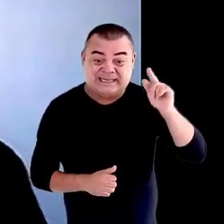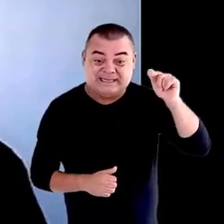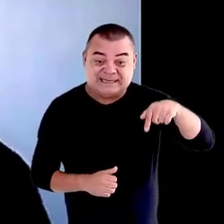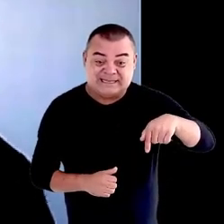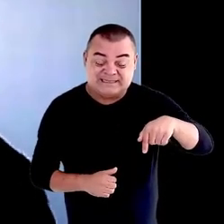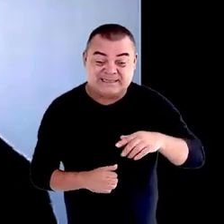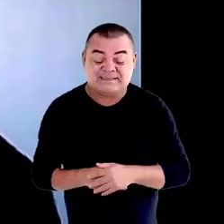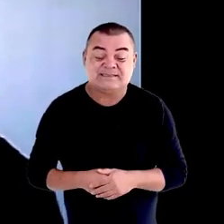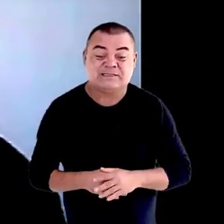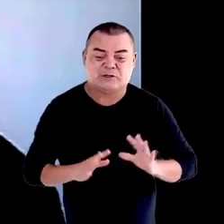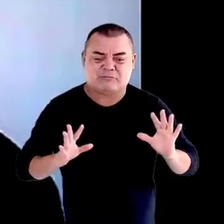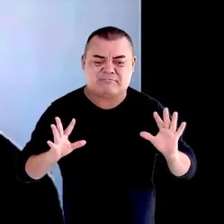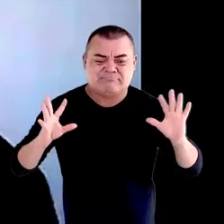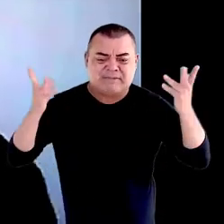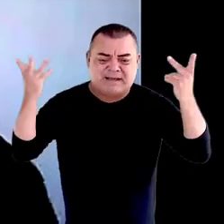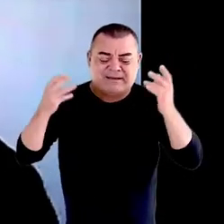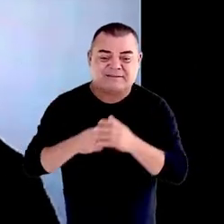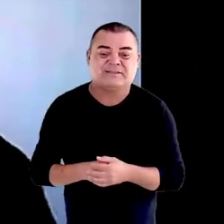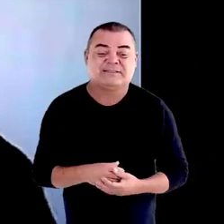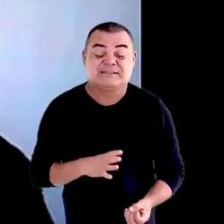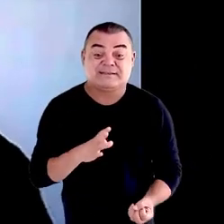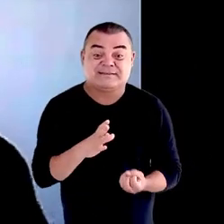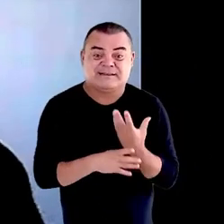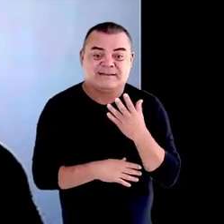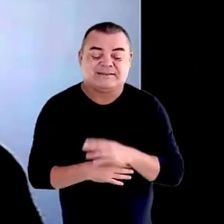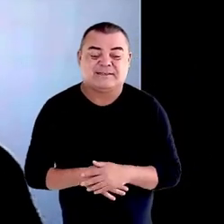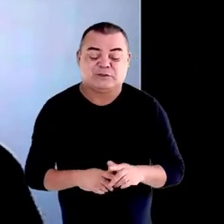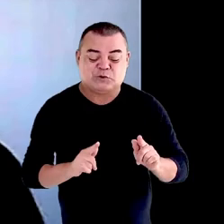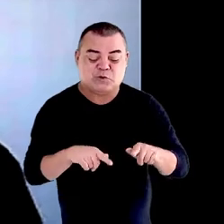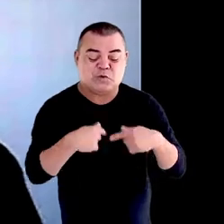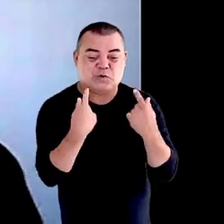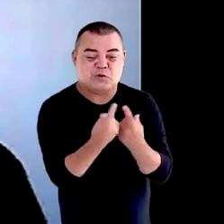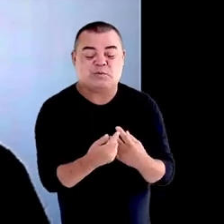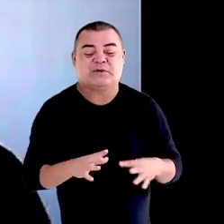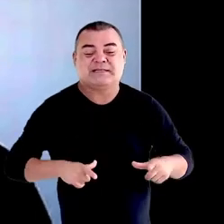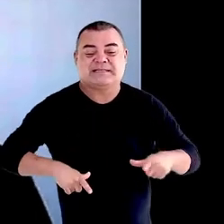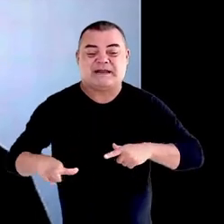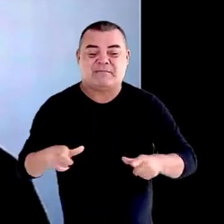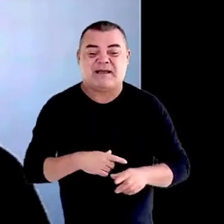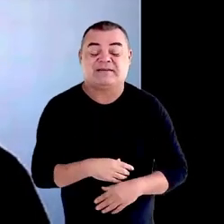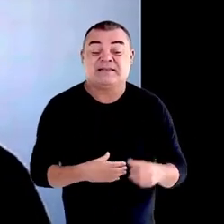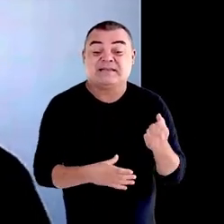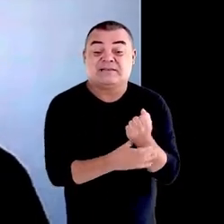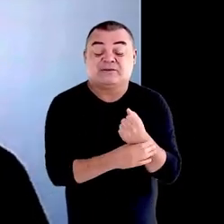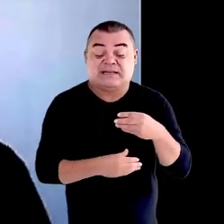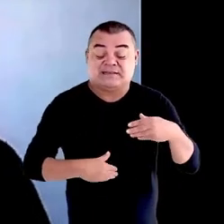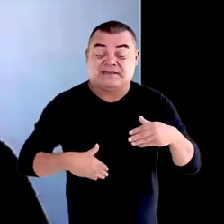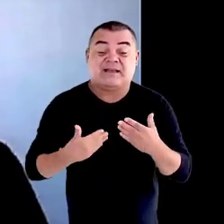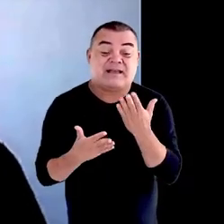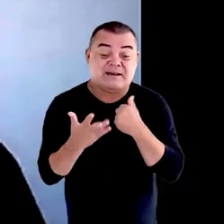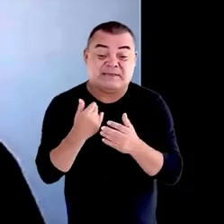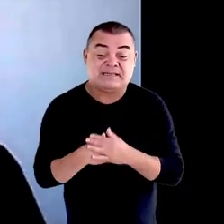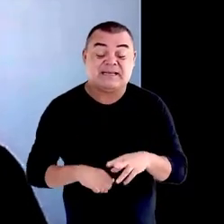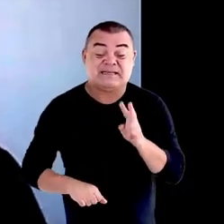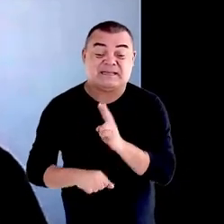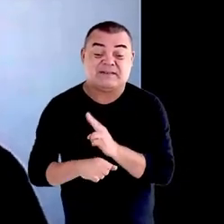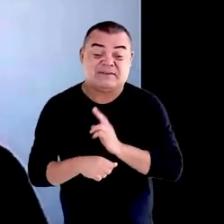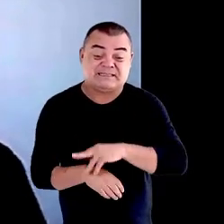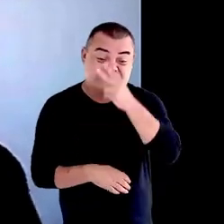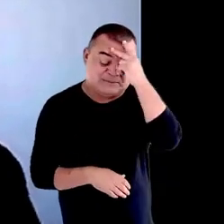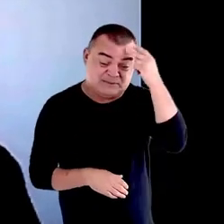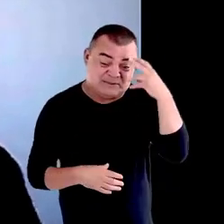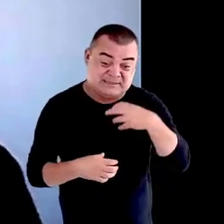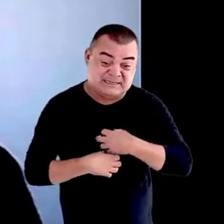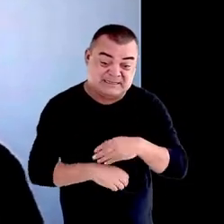dessa solenidade de lançamento do grupo de trabalho de segurança alimentar e defesa das pessoas em